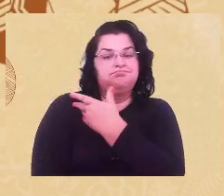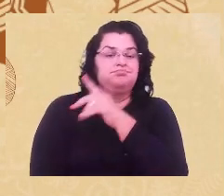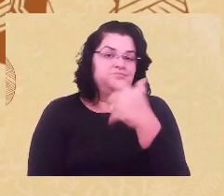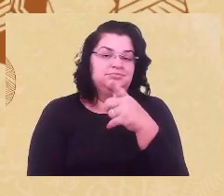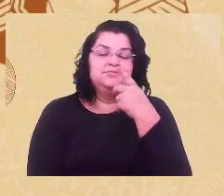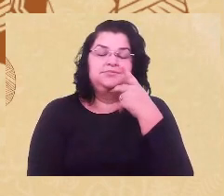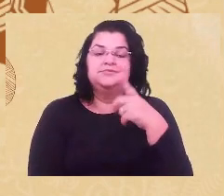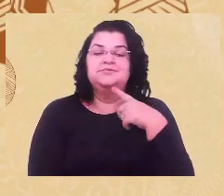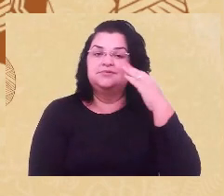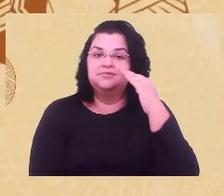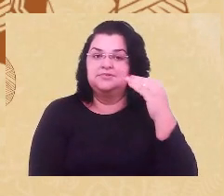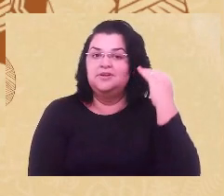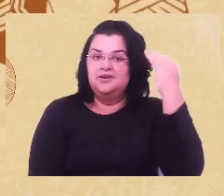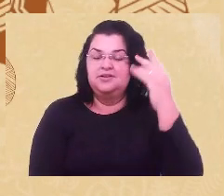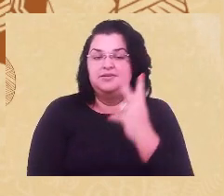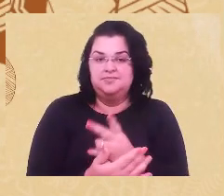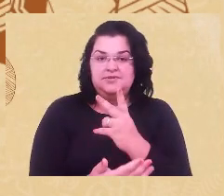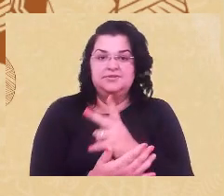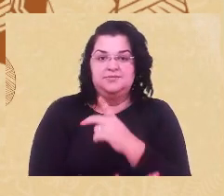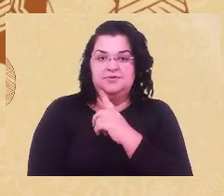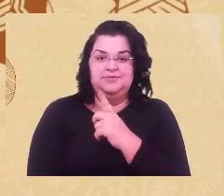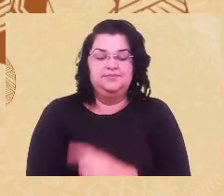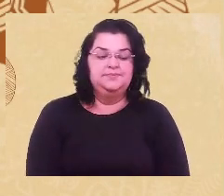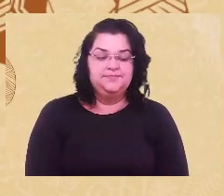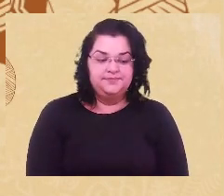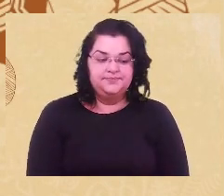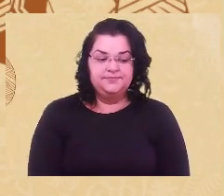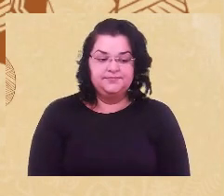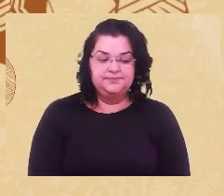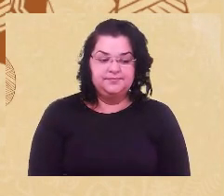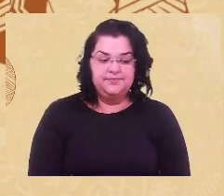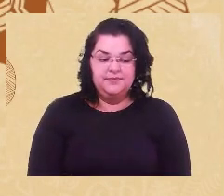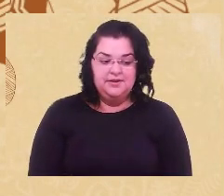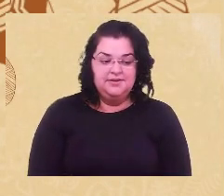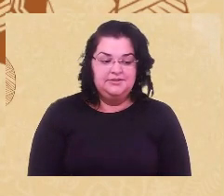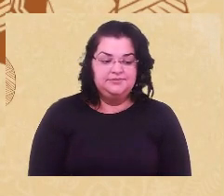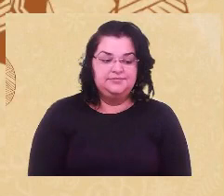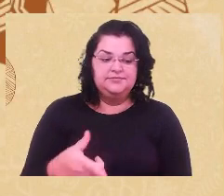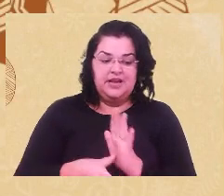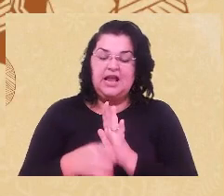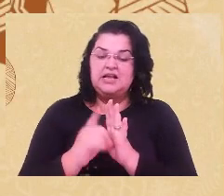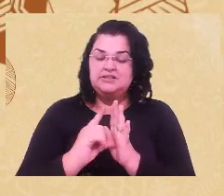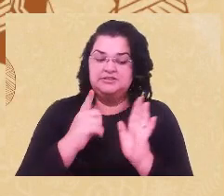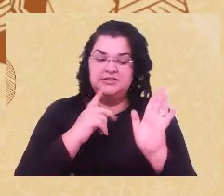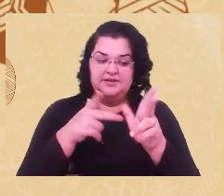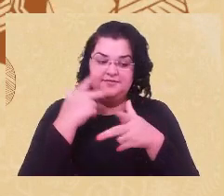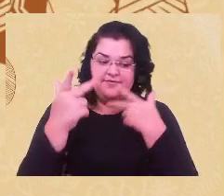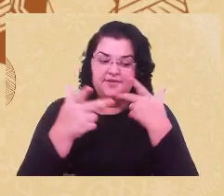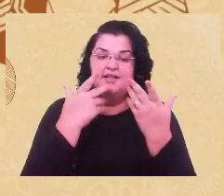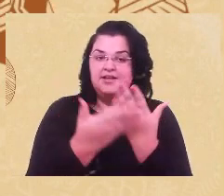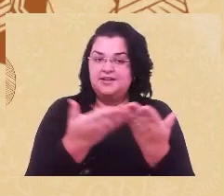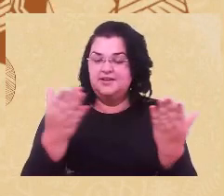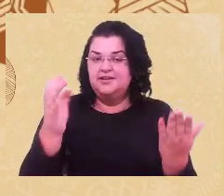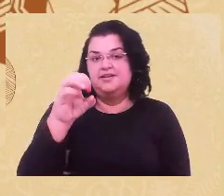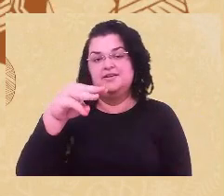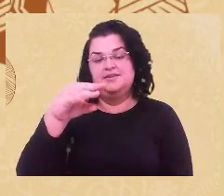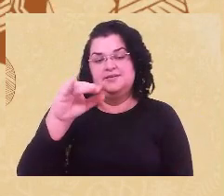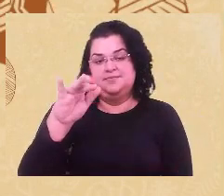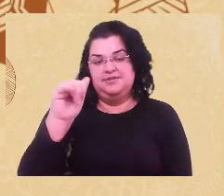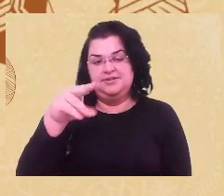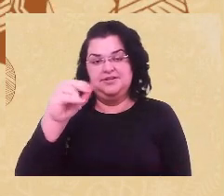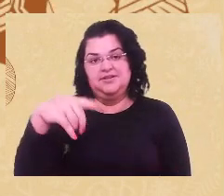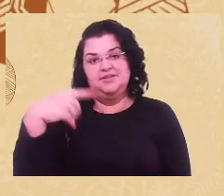o Campo da Saúde. Antes de passar a palavra para o Emiliano e depois para a Paula,